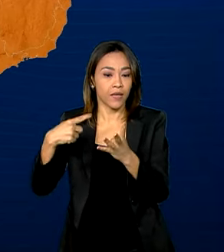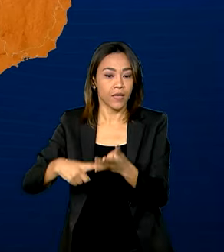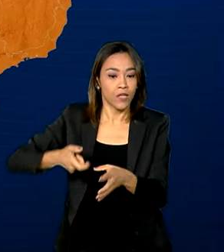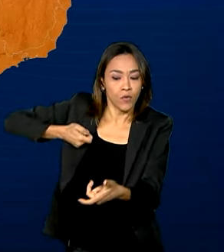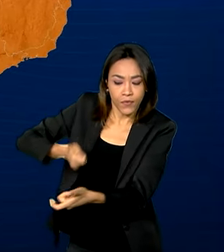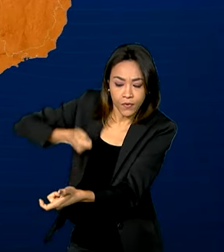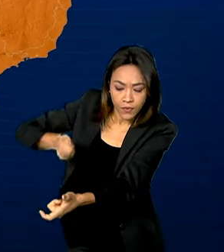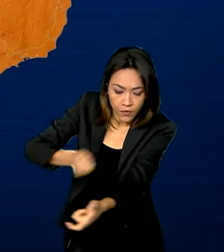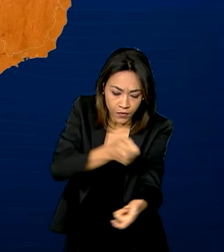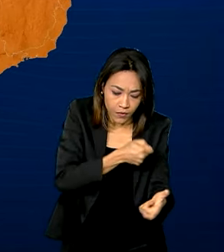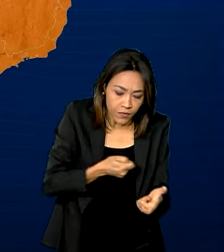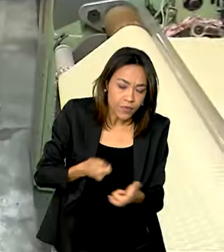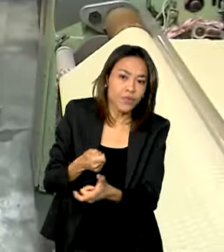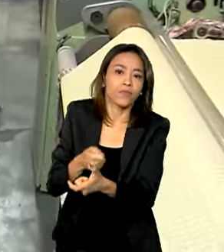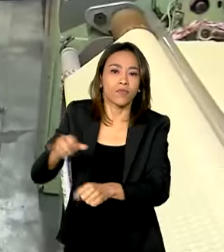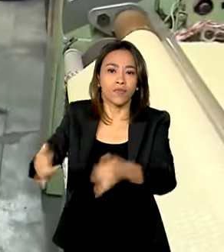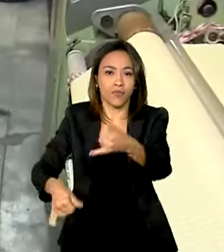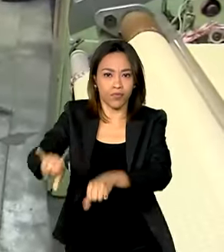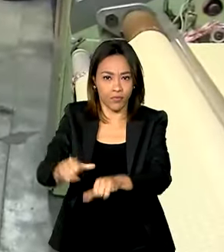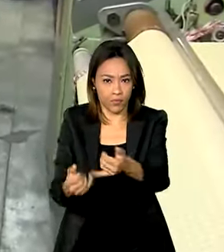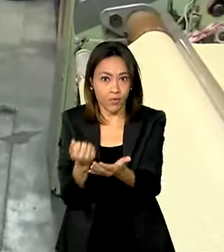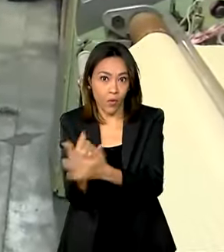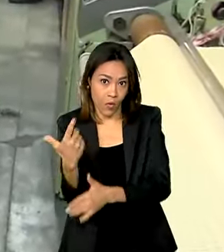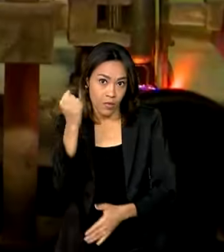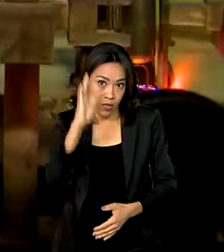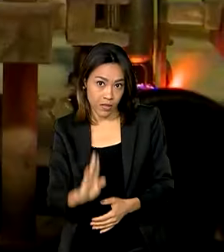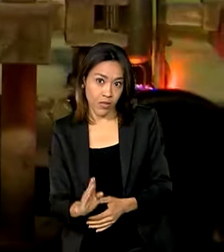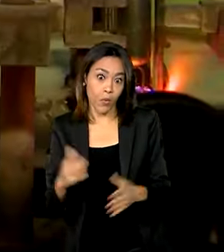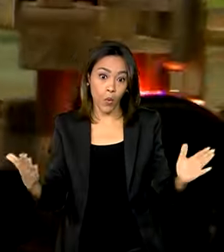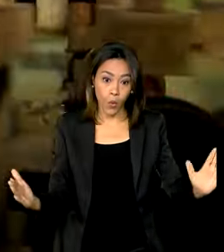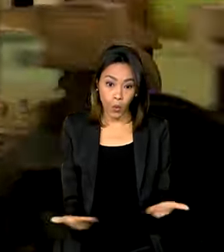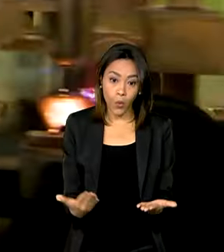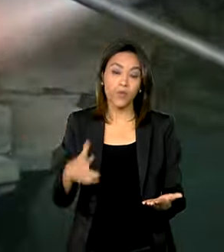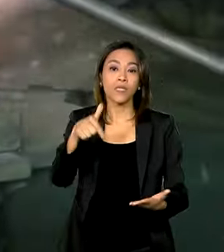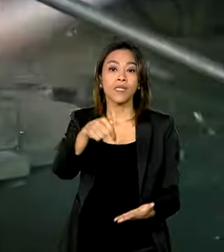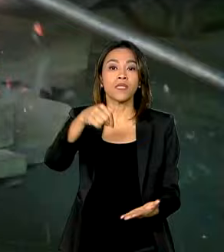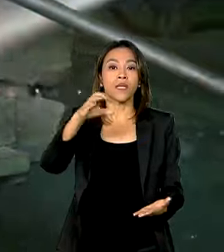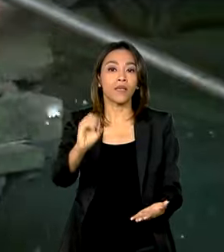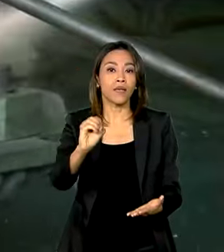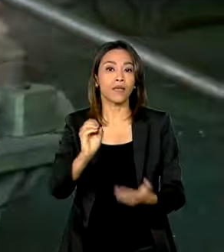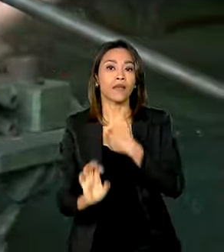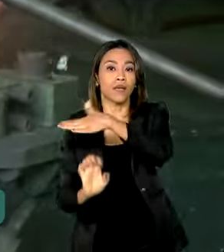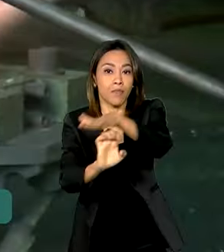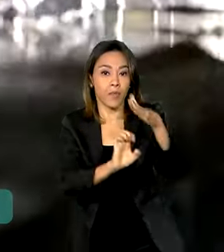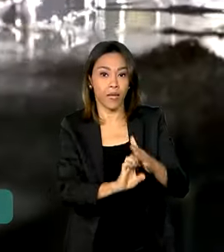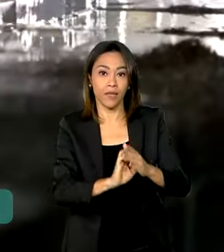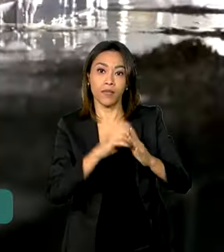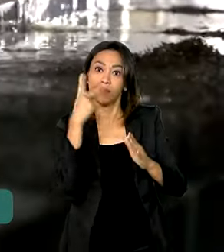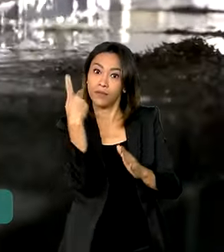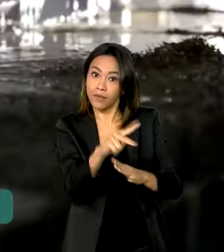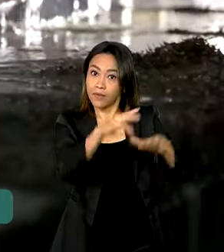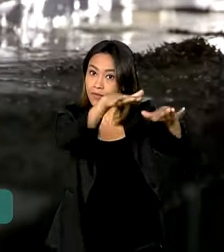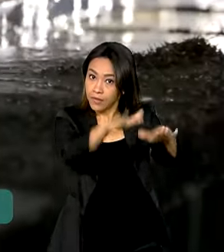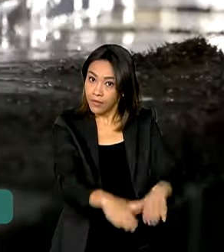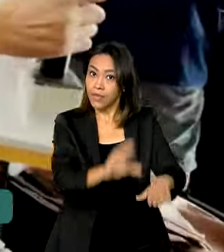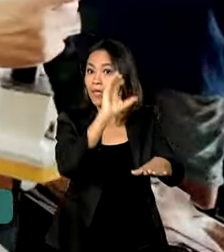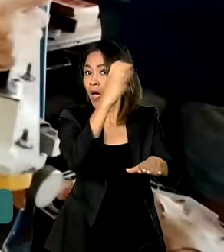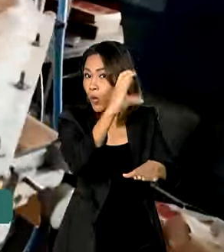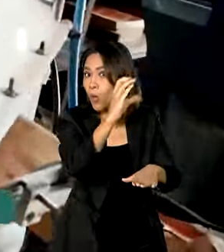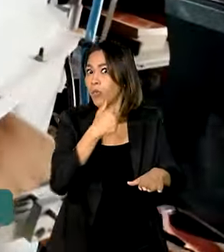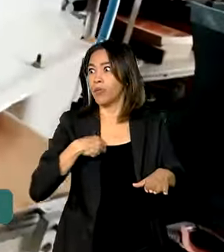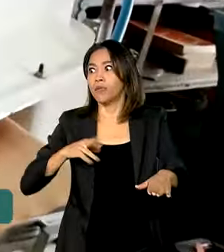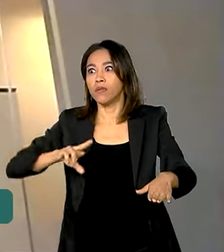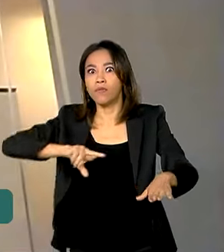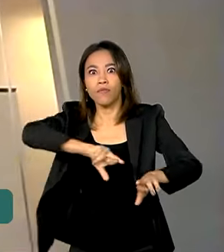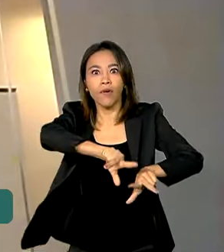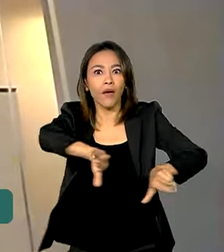fungicidas e herbicidas. Hoje, 70 empresas brasileiras atuam na Colômbia e são muitas as oportunidades de